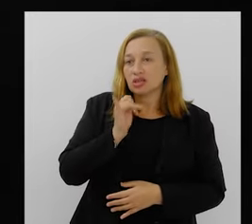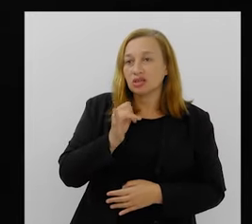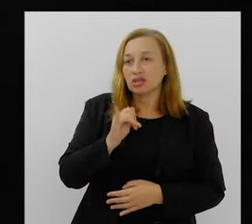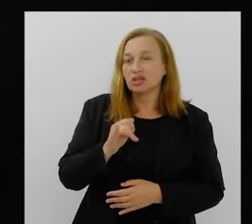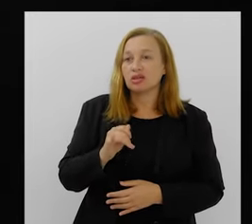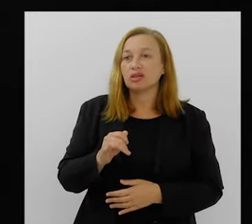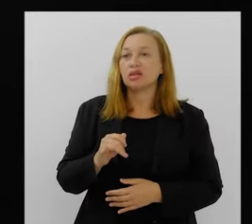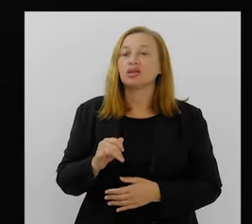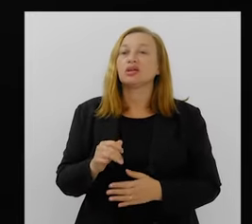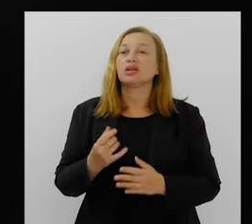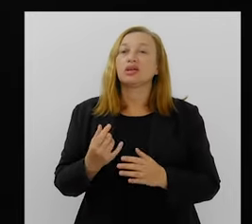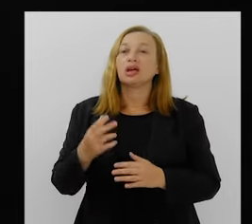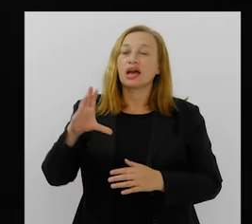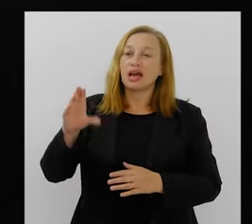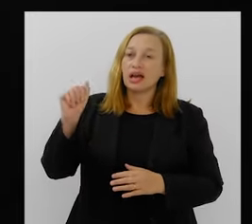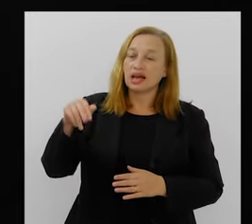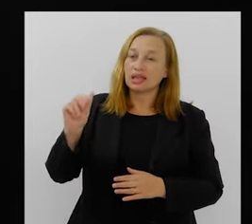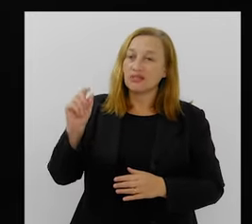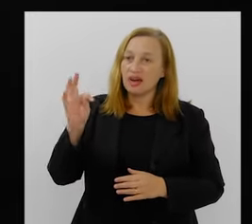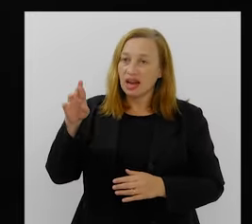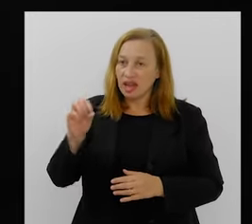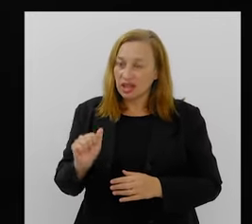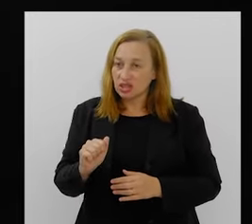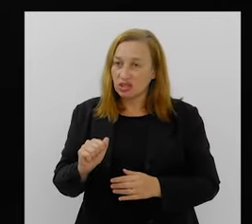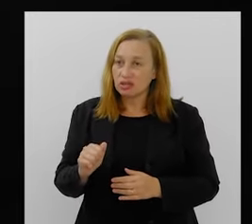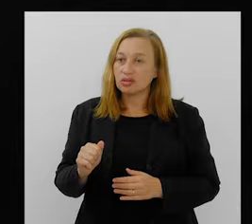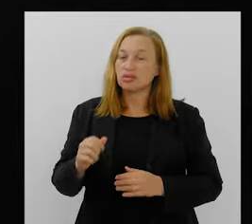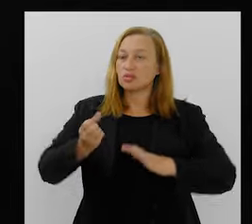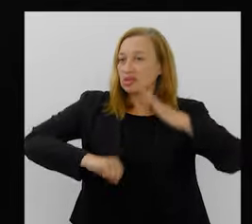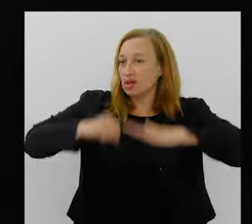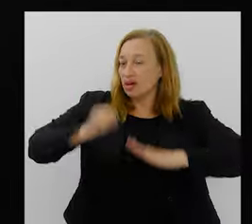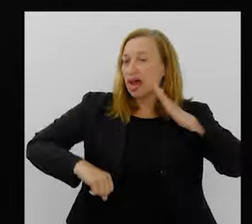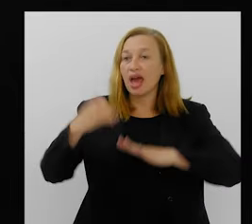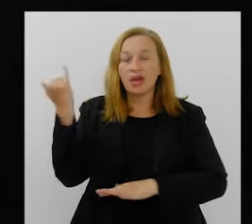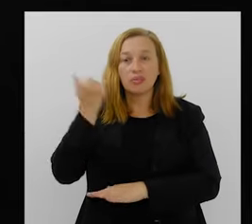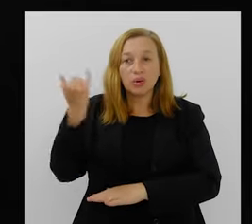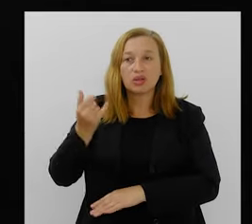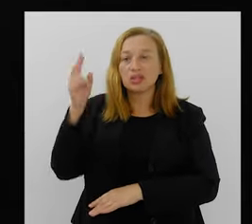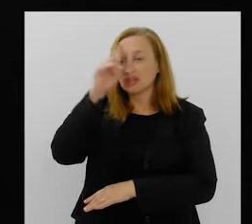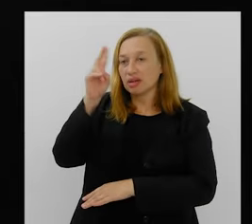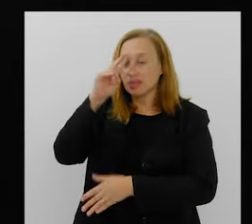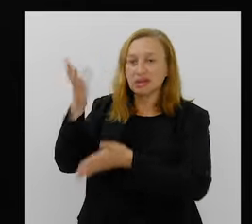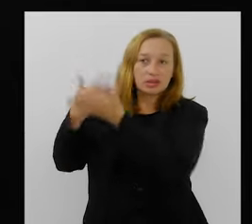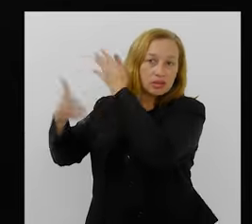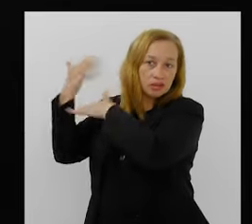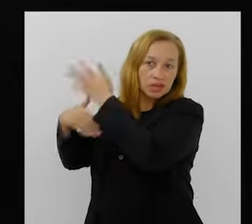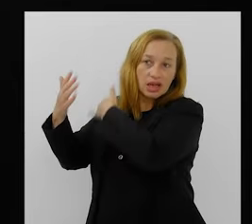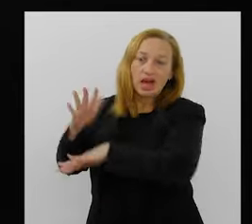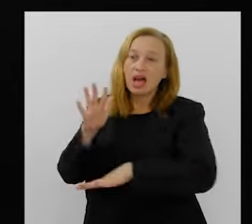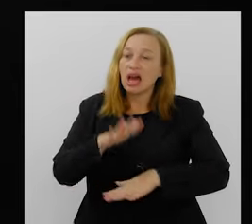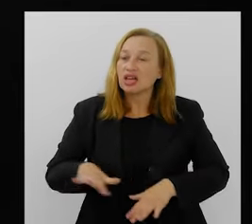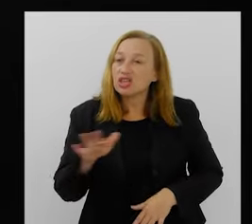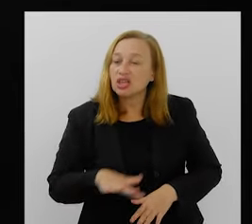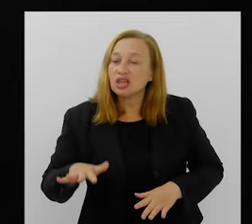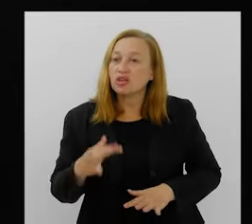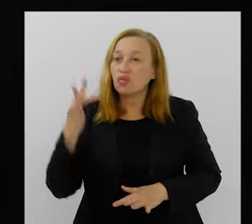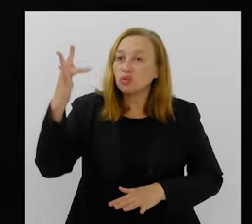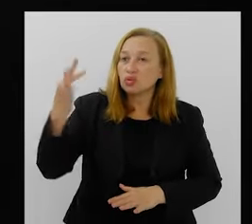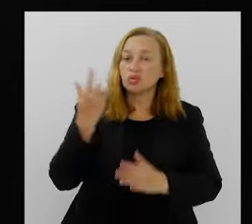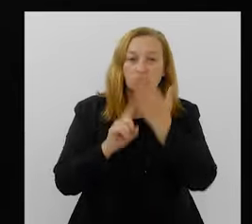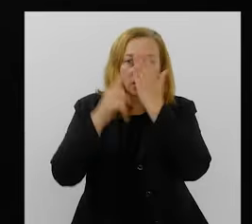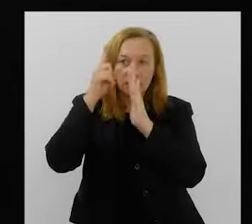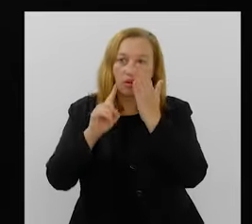dela, que foi Carnavalística do Salgueiro, e eu acho importante esse resgate. E é importante as crianças, que são o futuro do Carnaval,